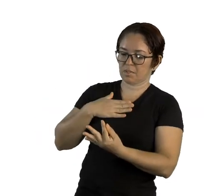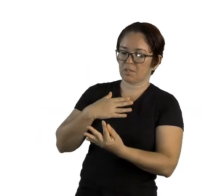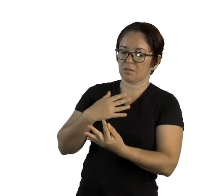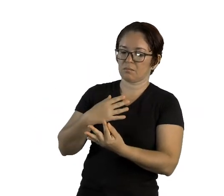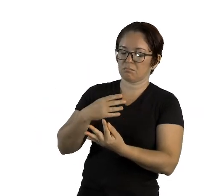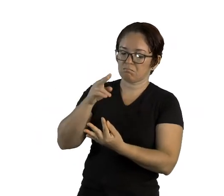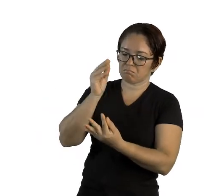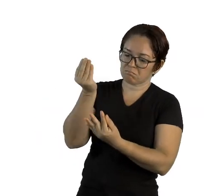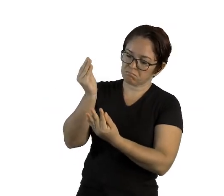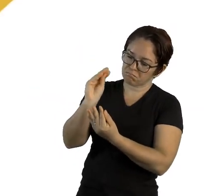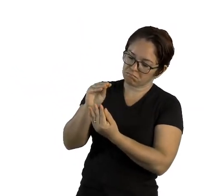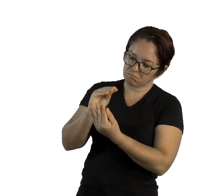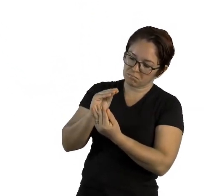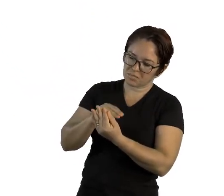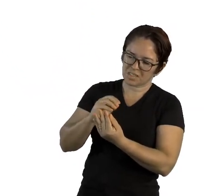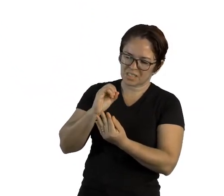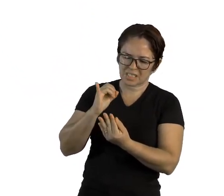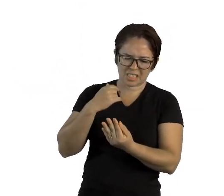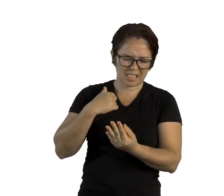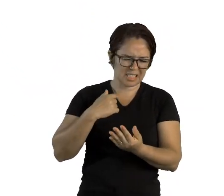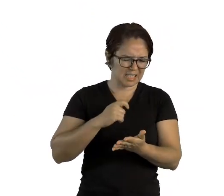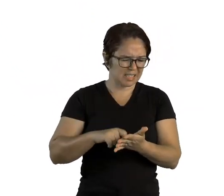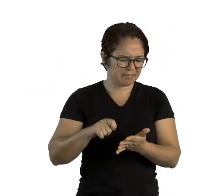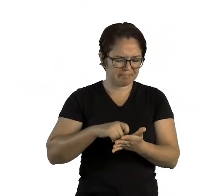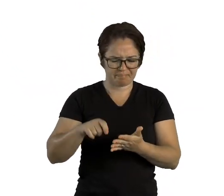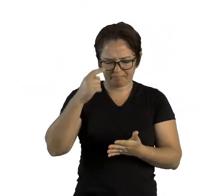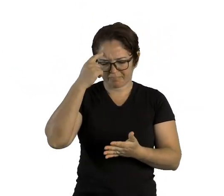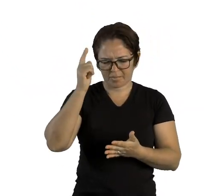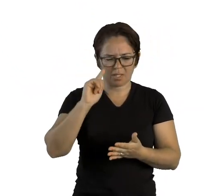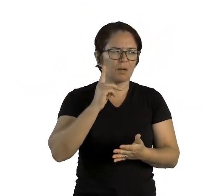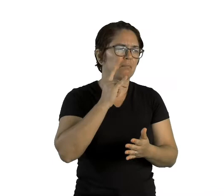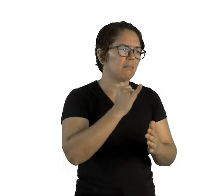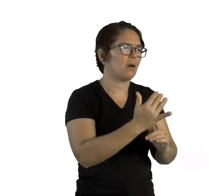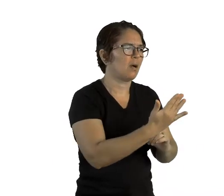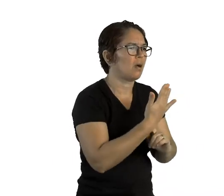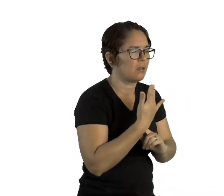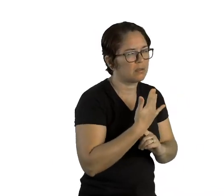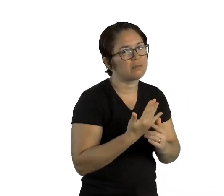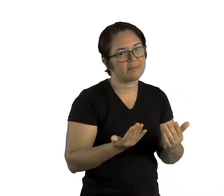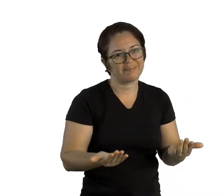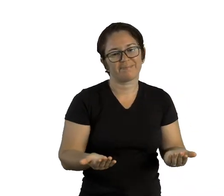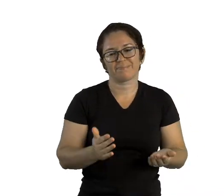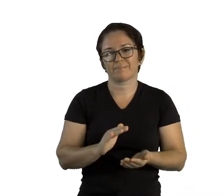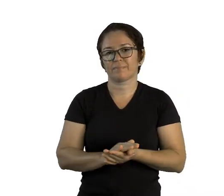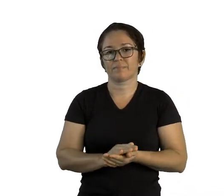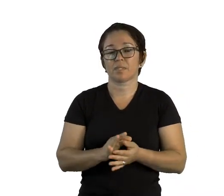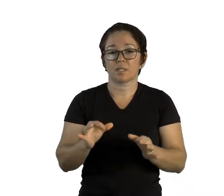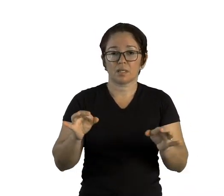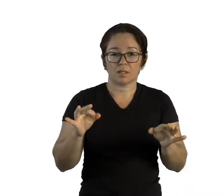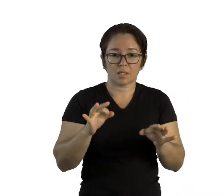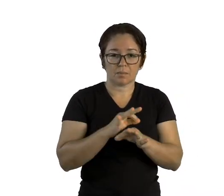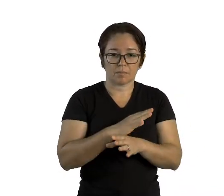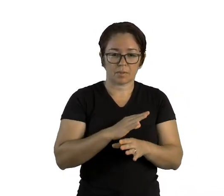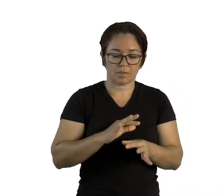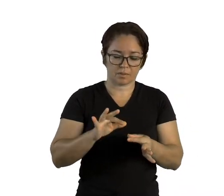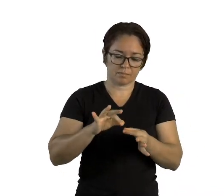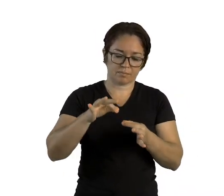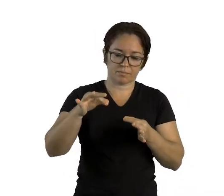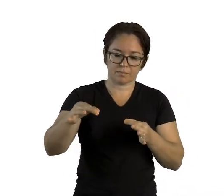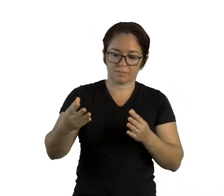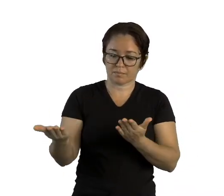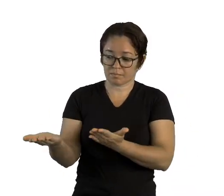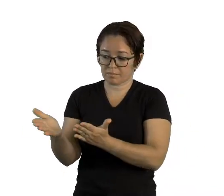ao seu responsável. Depois, é só dobrar a carta, colocá-la dentro do envelope e fechá-lo com cola.